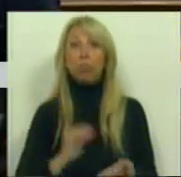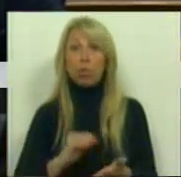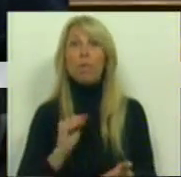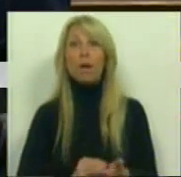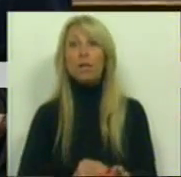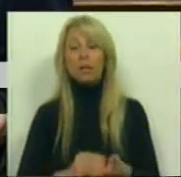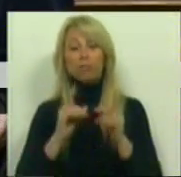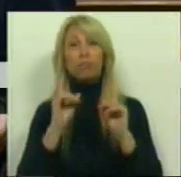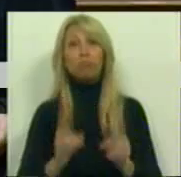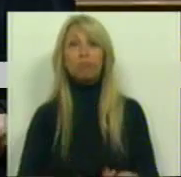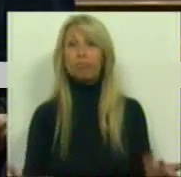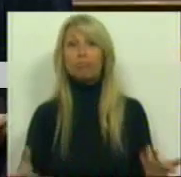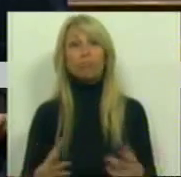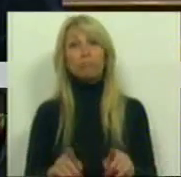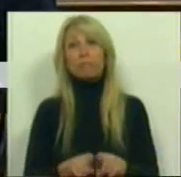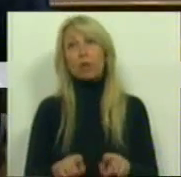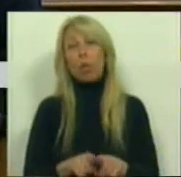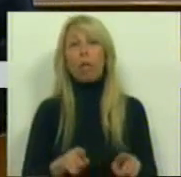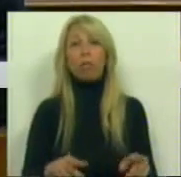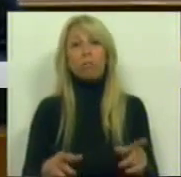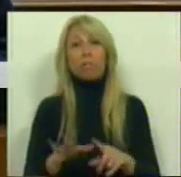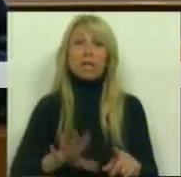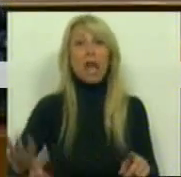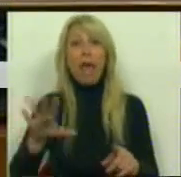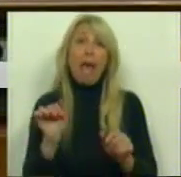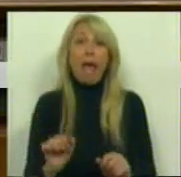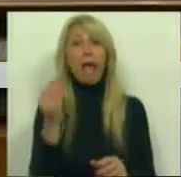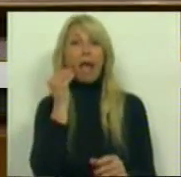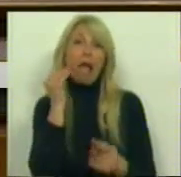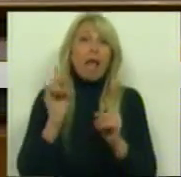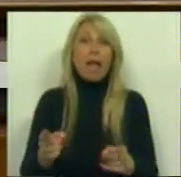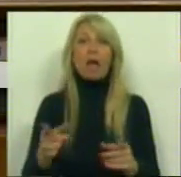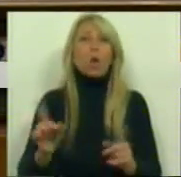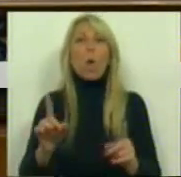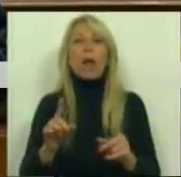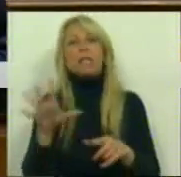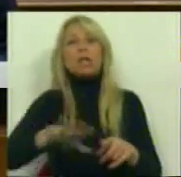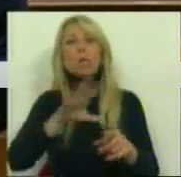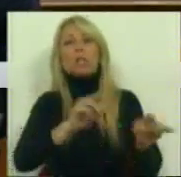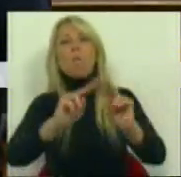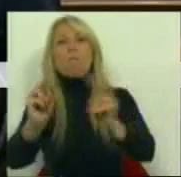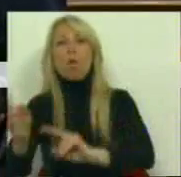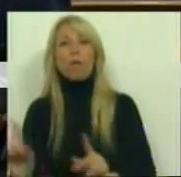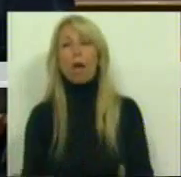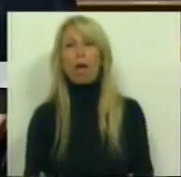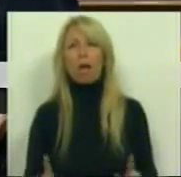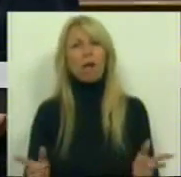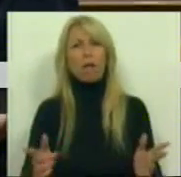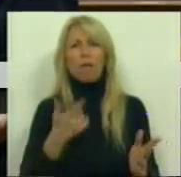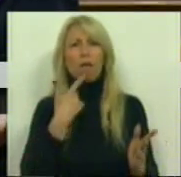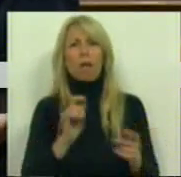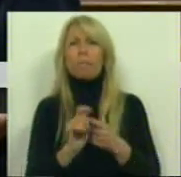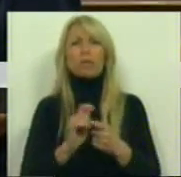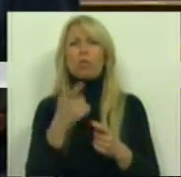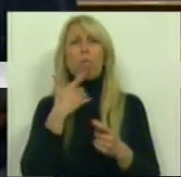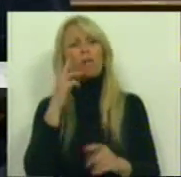a ser um Estado e não uma situação transitória. As pensões não podem ser vistas como uma despesa como